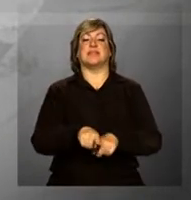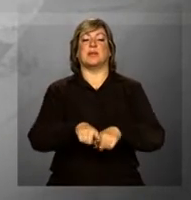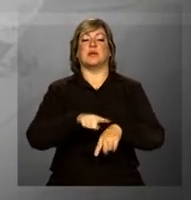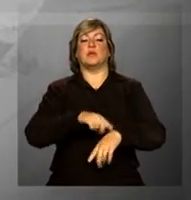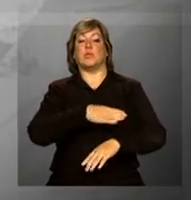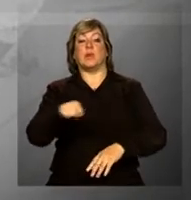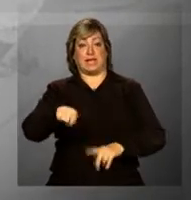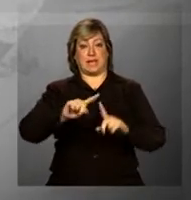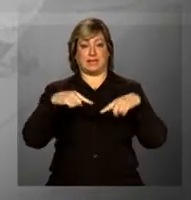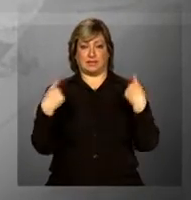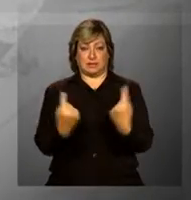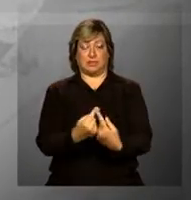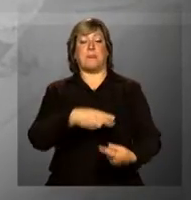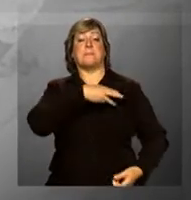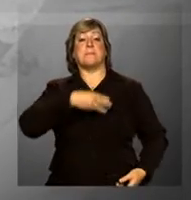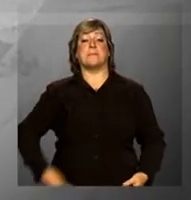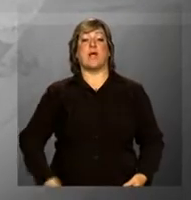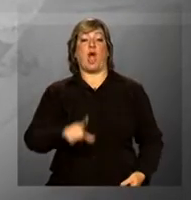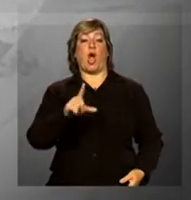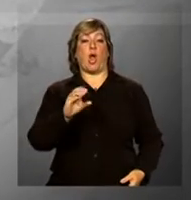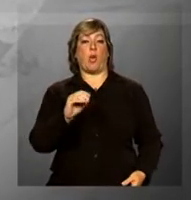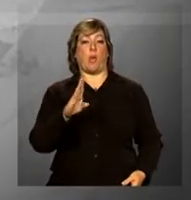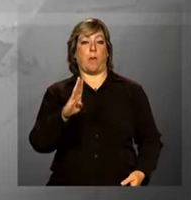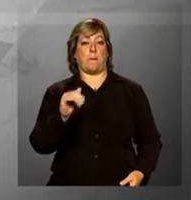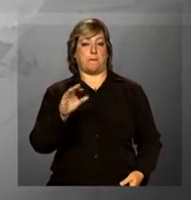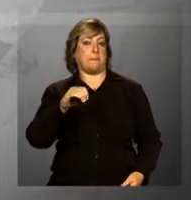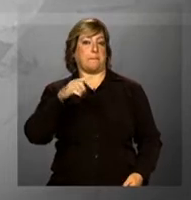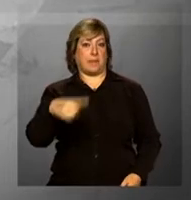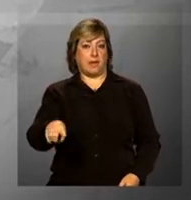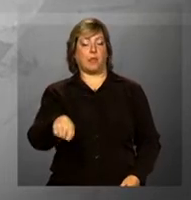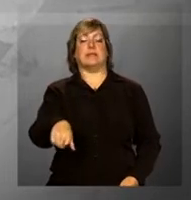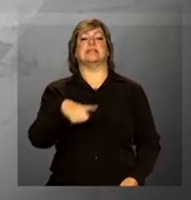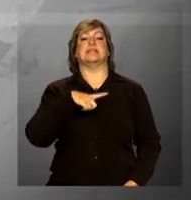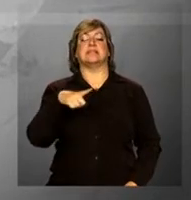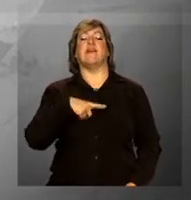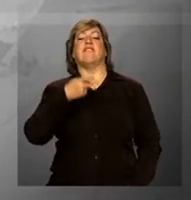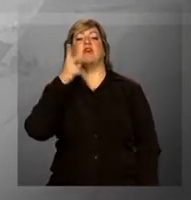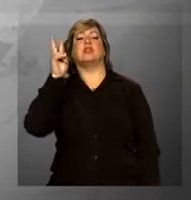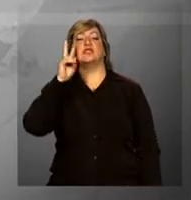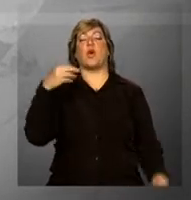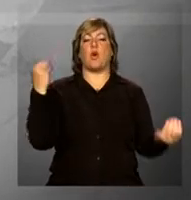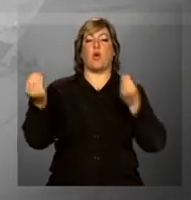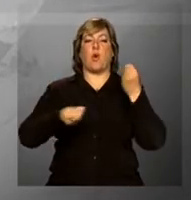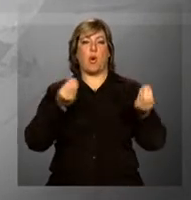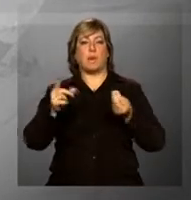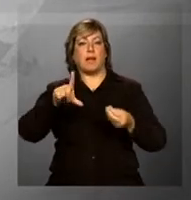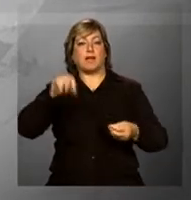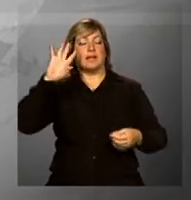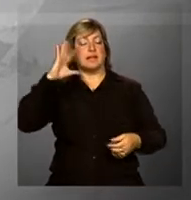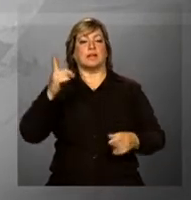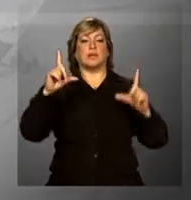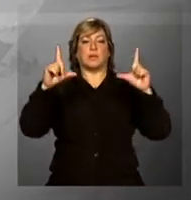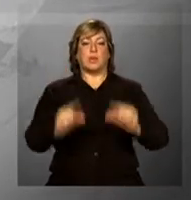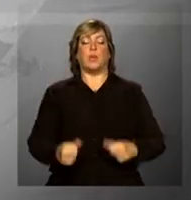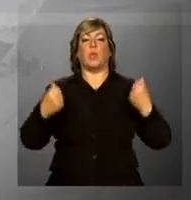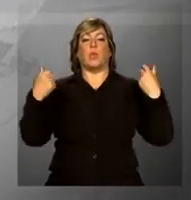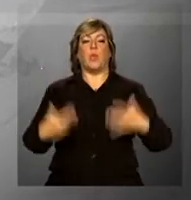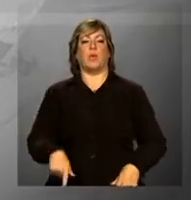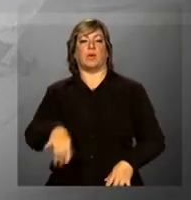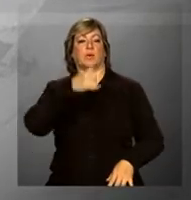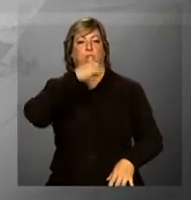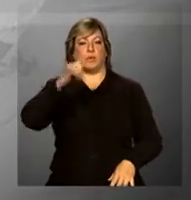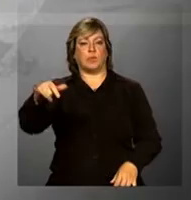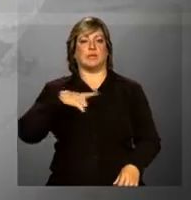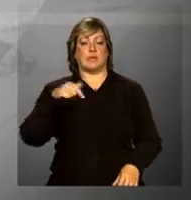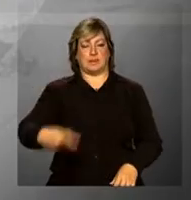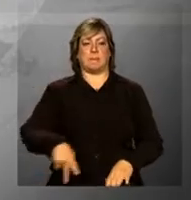a solenidade, o ministro de Minas e Energia, Edson Lubão, falou sobre a decisão de reduzir o custo da energia